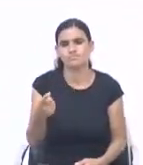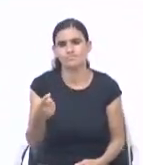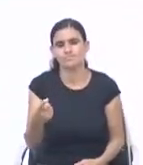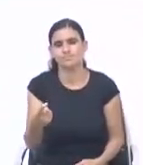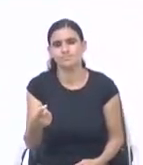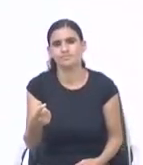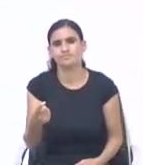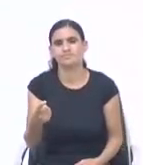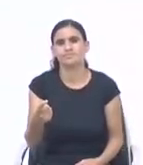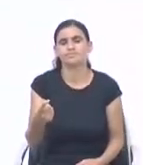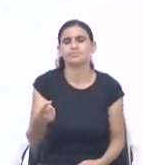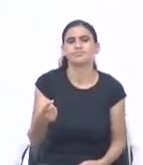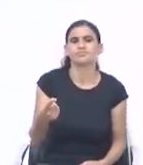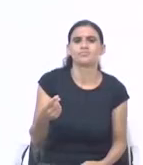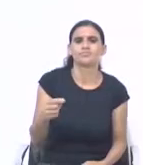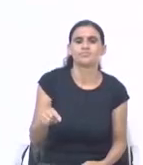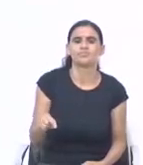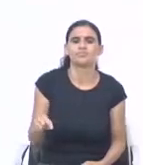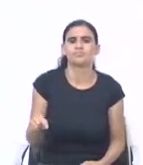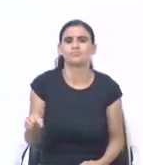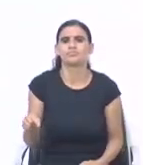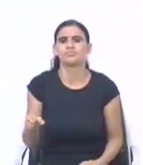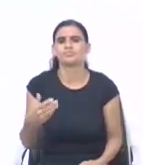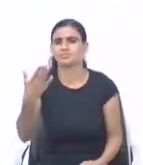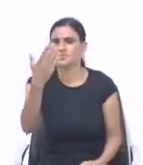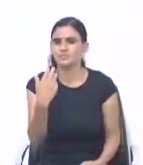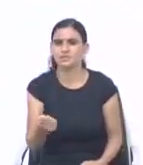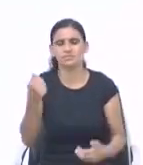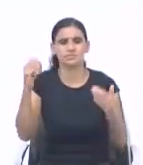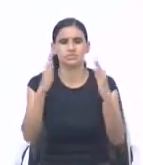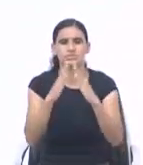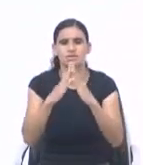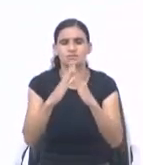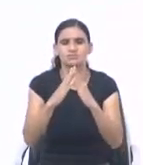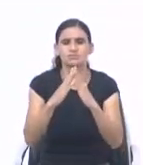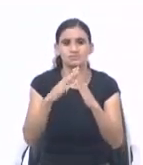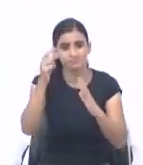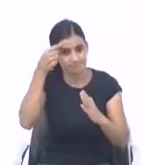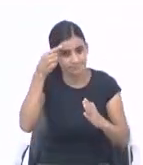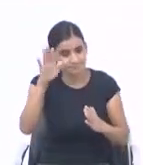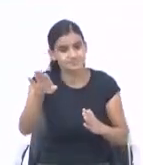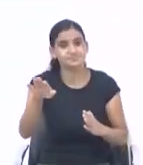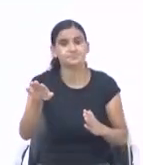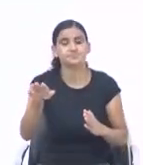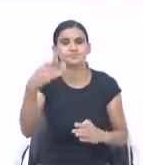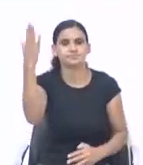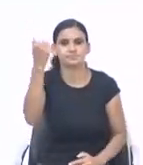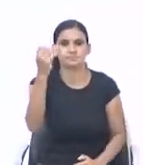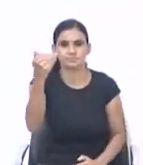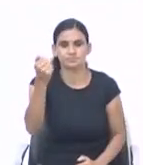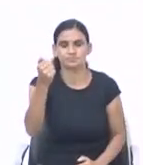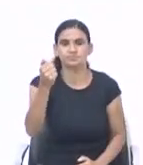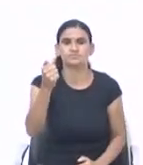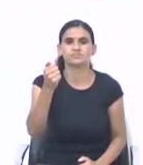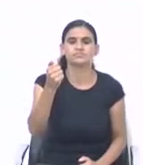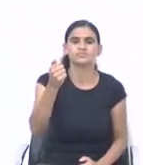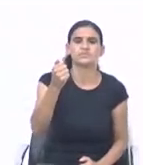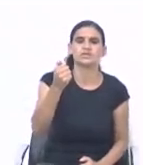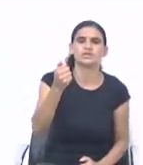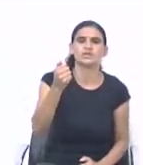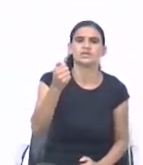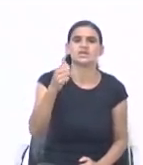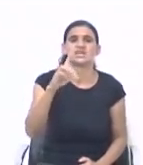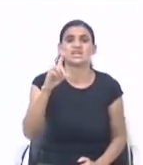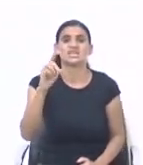for desposada a minha mordomia. Me recebo em suas casas. Olha só. Preste atenção. E chamando assim um dos devedores. Do